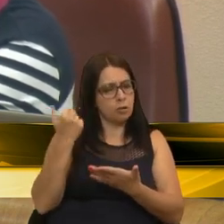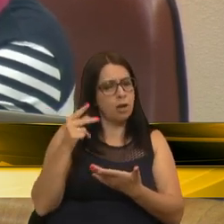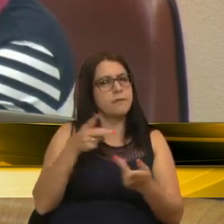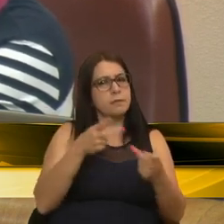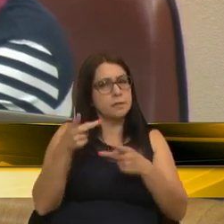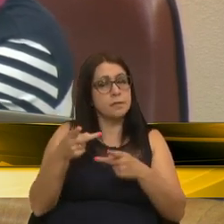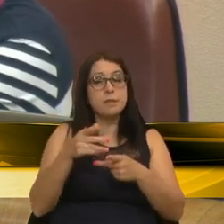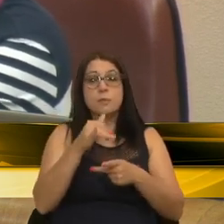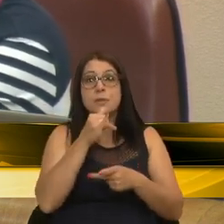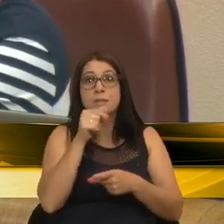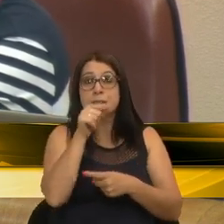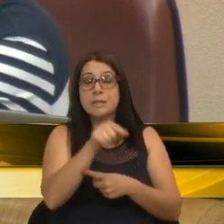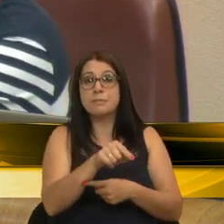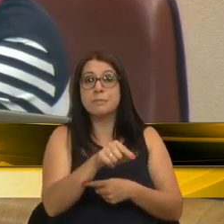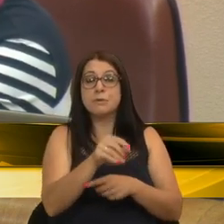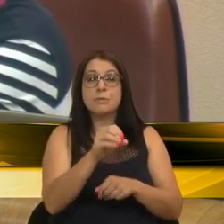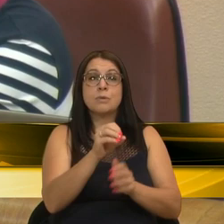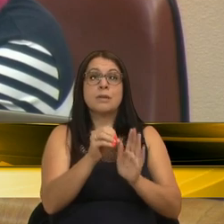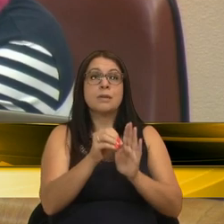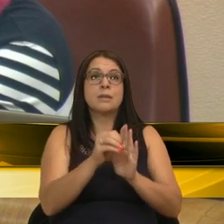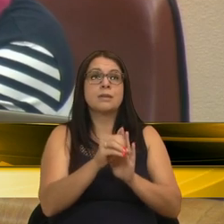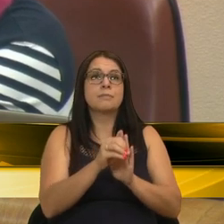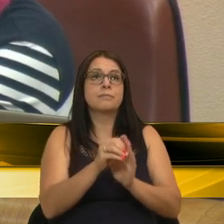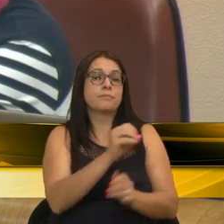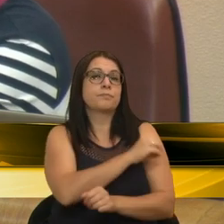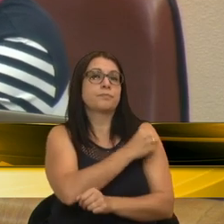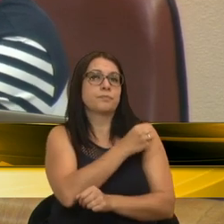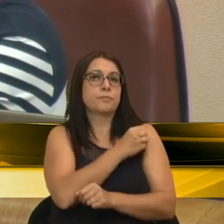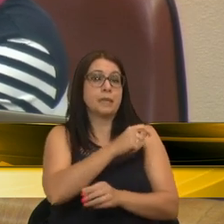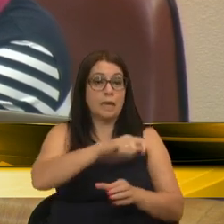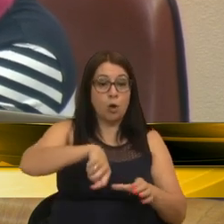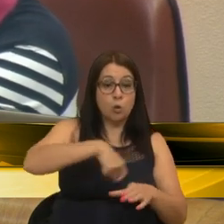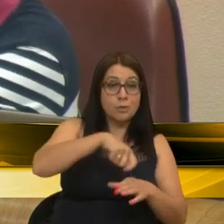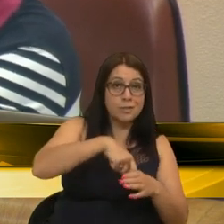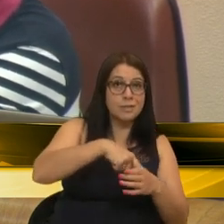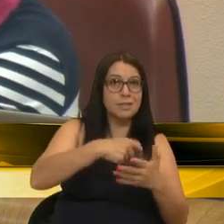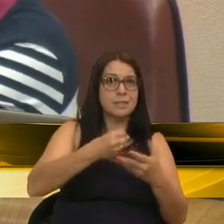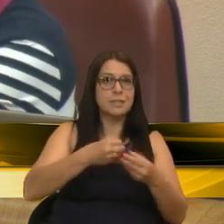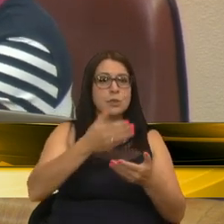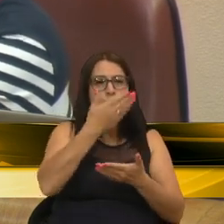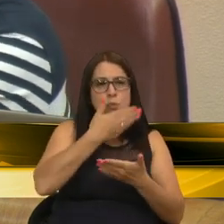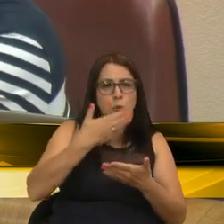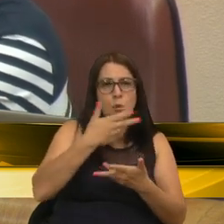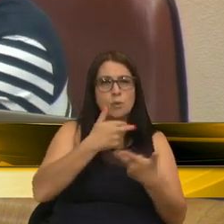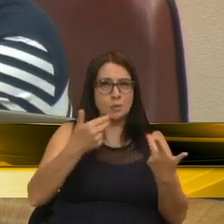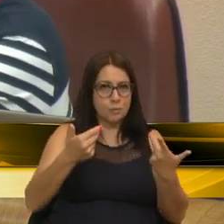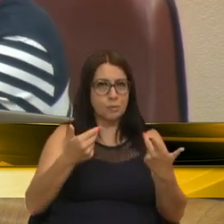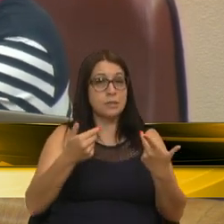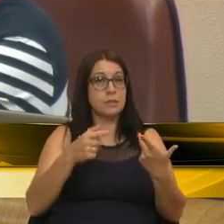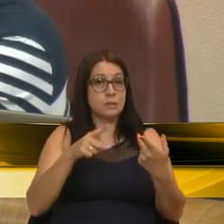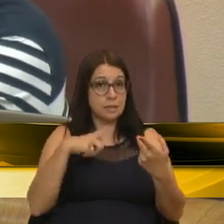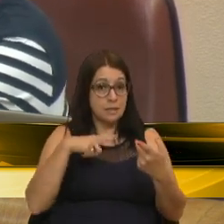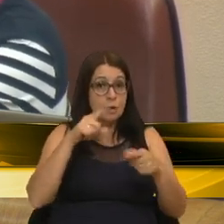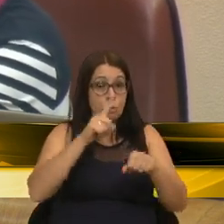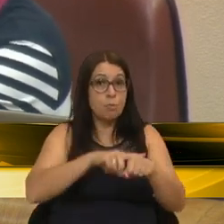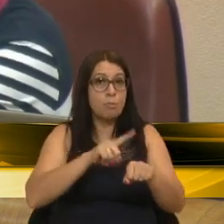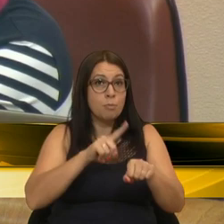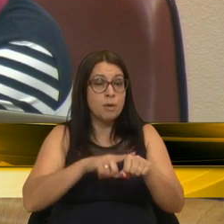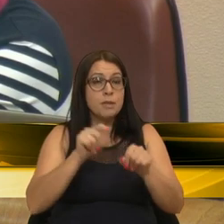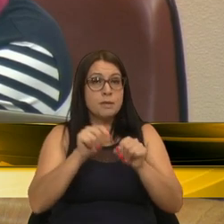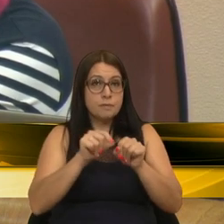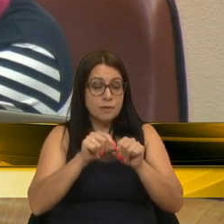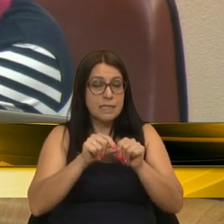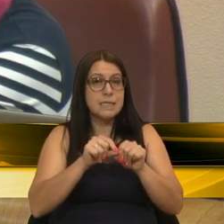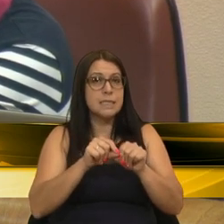trouxe um exemplo muito perfeito aqui que é a oficina do... É a cozinha, né? Eles faziam doce e tal. Nós estivemos lá, inclusive, naquele momento prepararam,